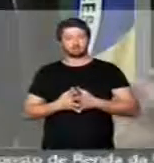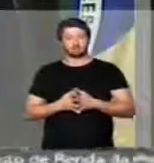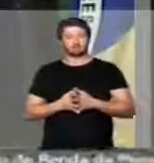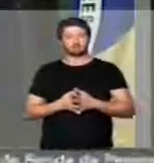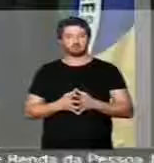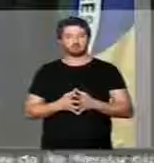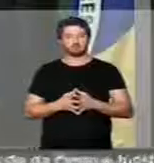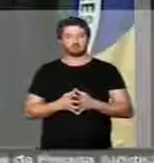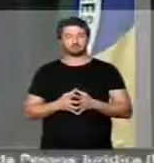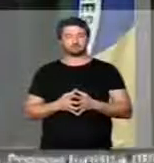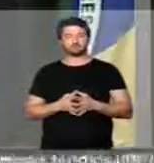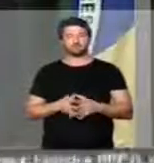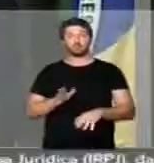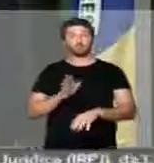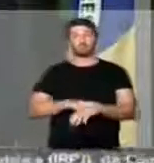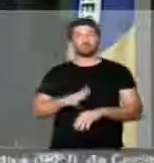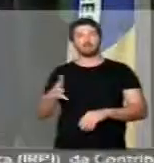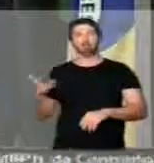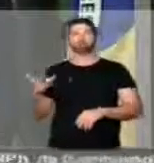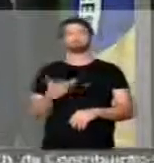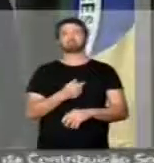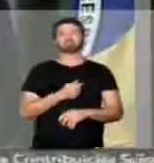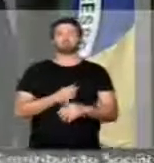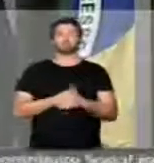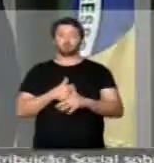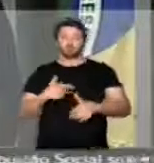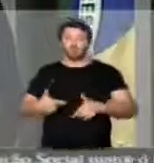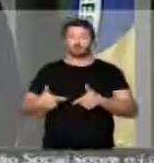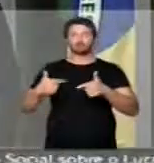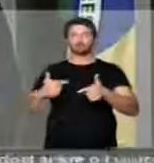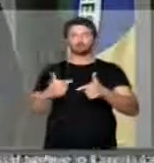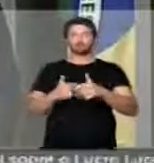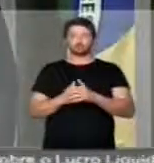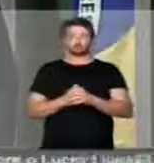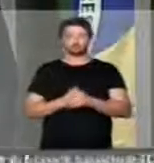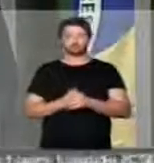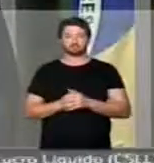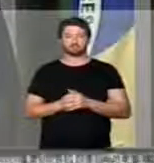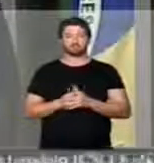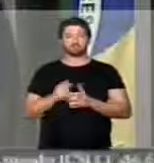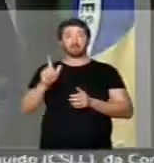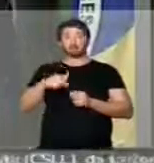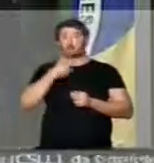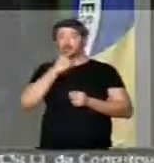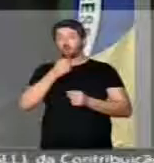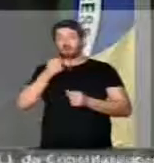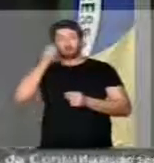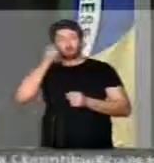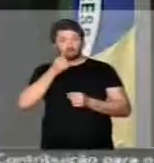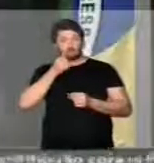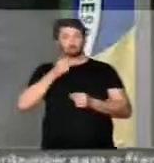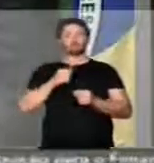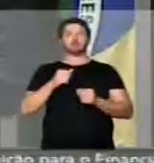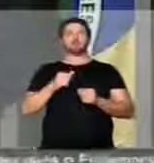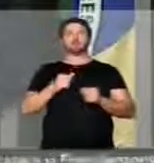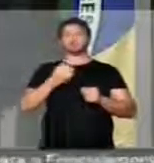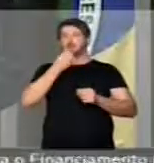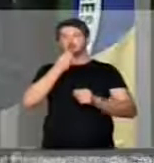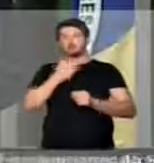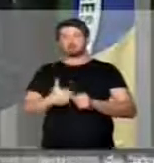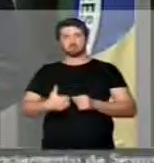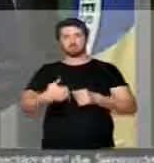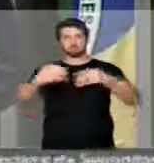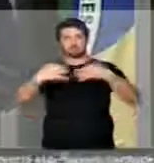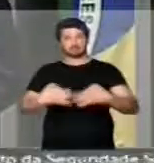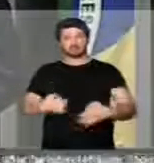O ato dos mais nobres, senhor presidente, senhoras e senhores deputados, é daqueles homens e mulheres de bem que, vendo a